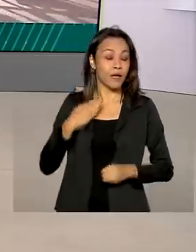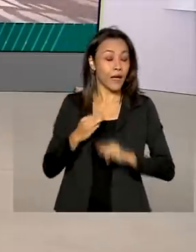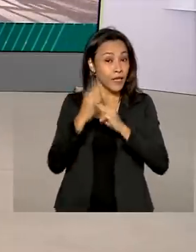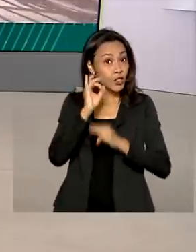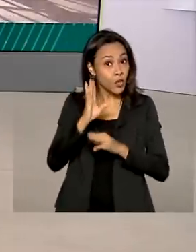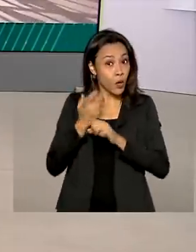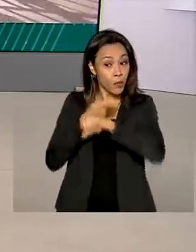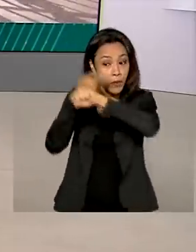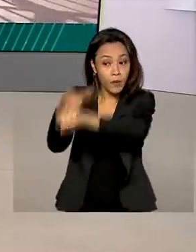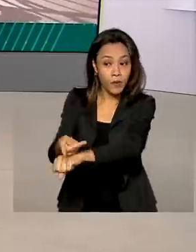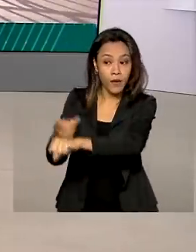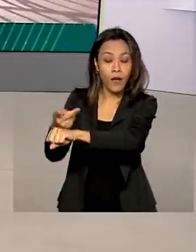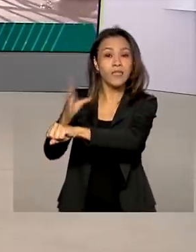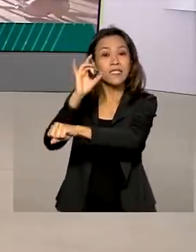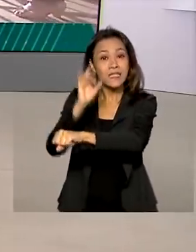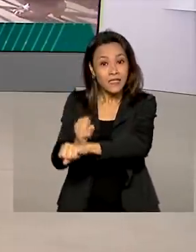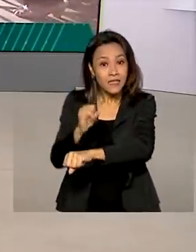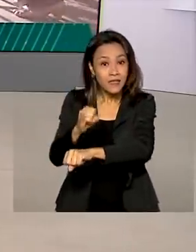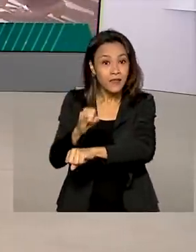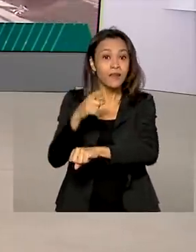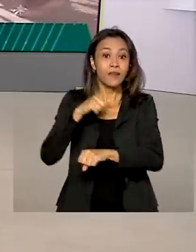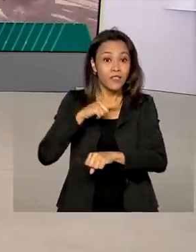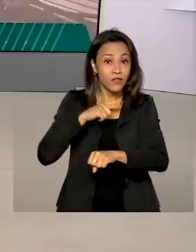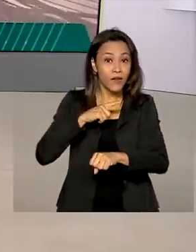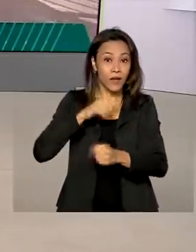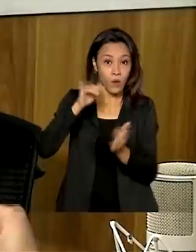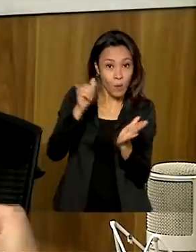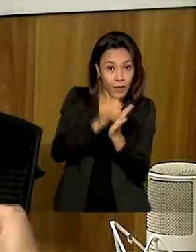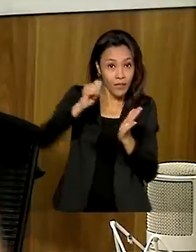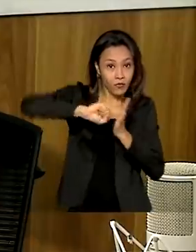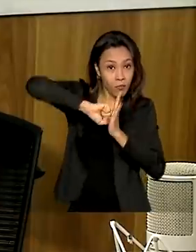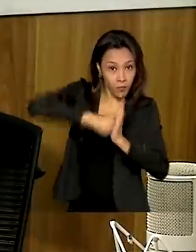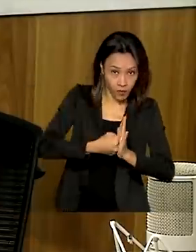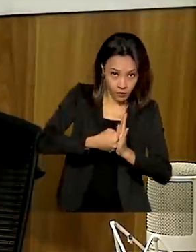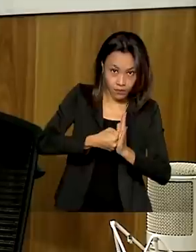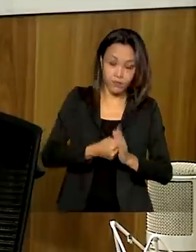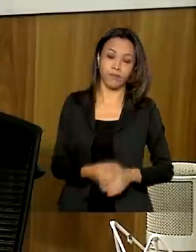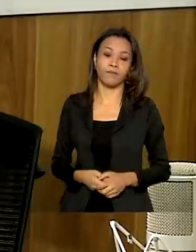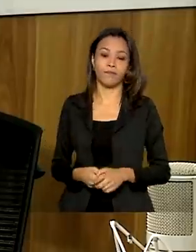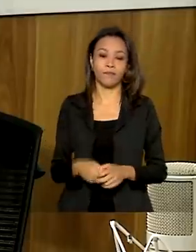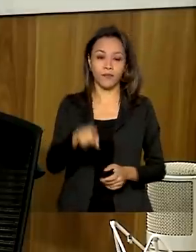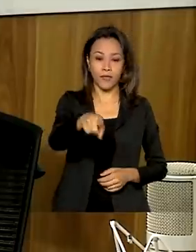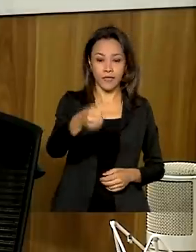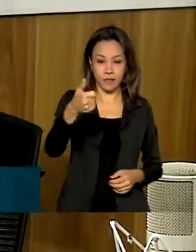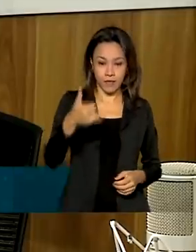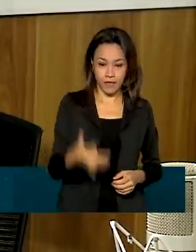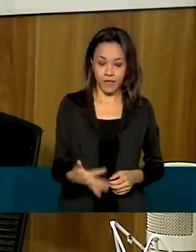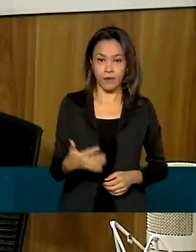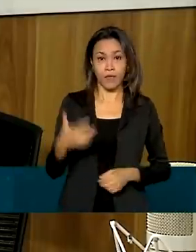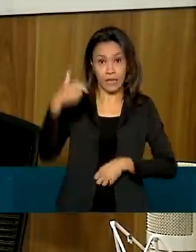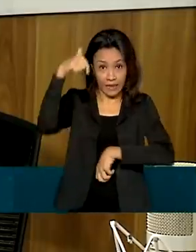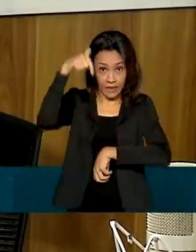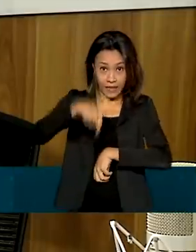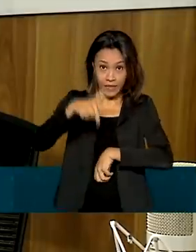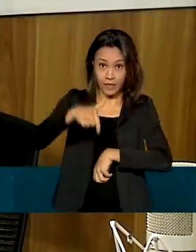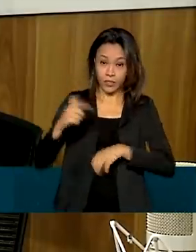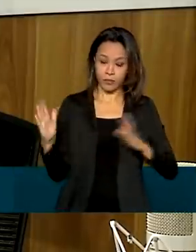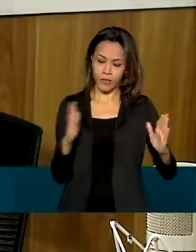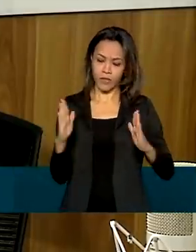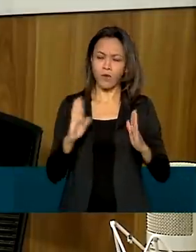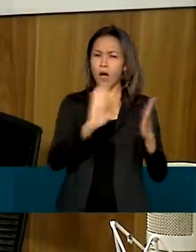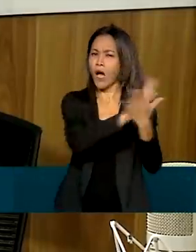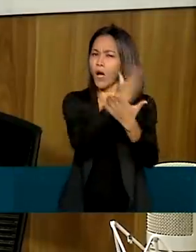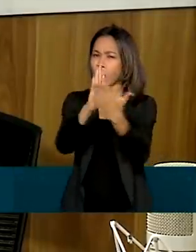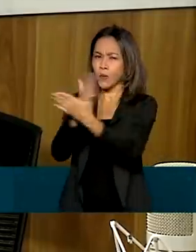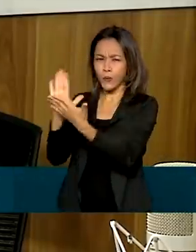banco se tiverem o aplicativo Caixa Tem bloqueado. Neste começo, alguns celulares